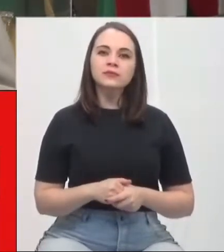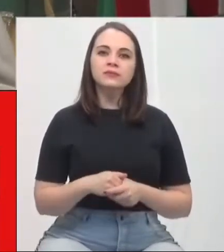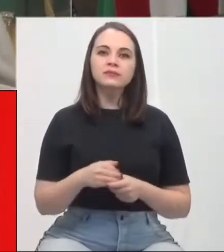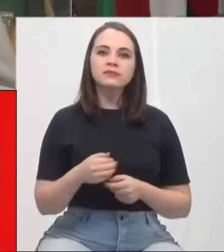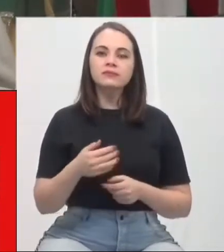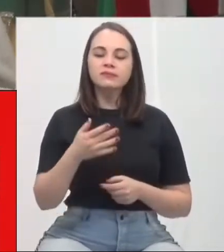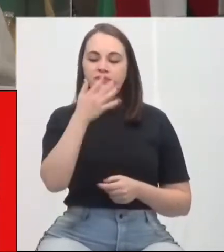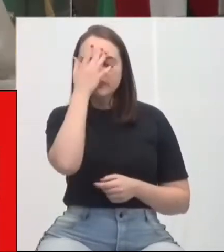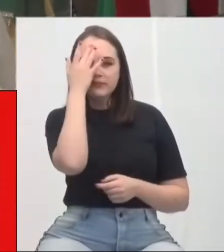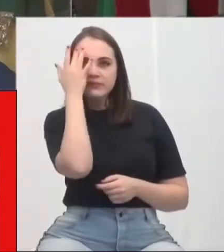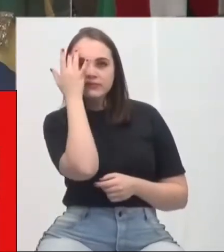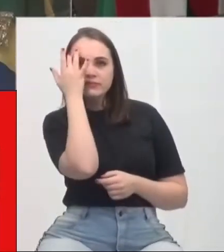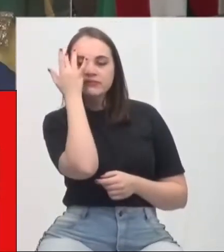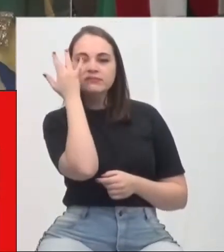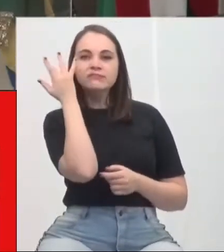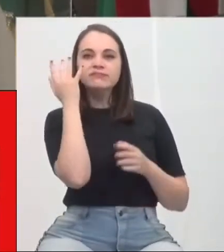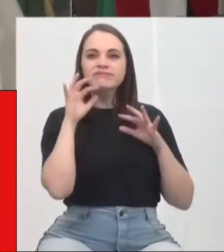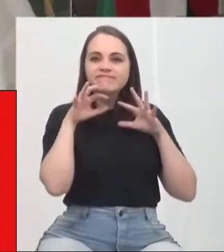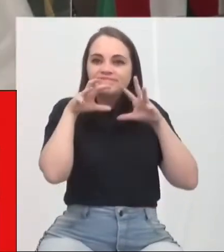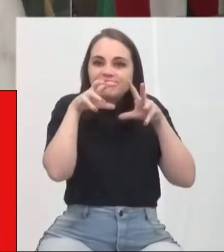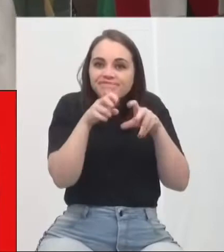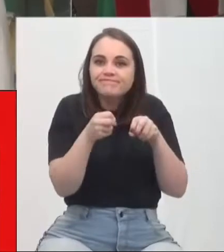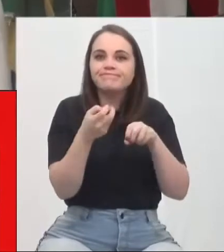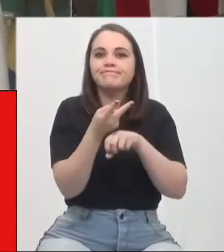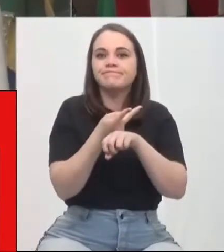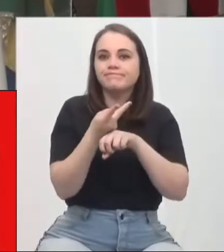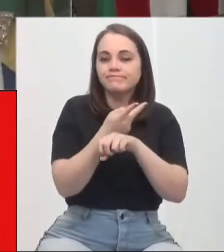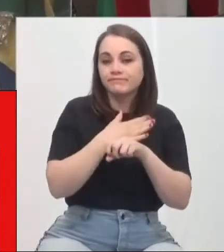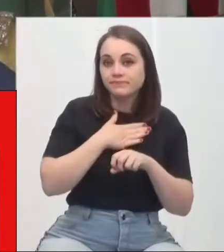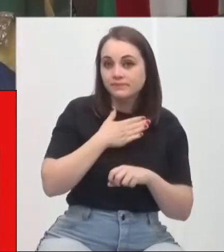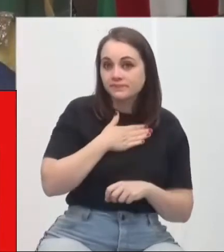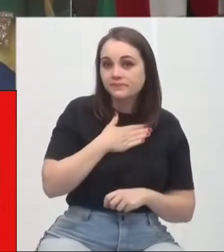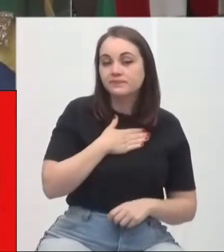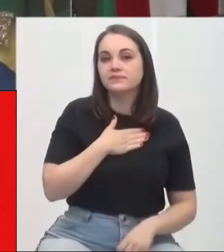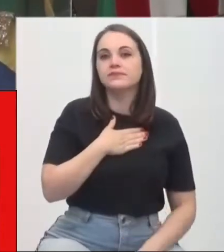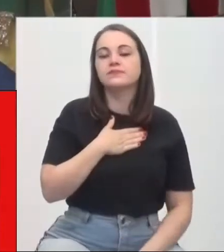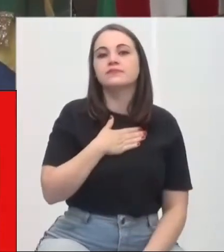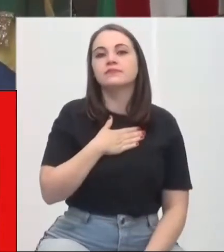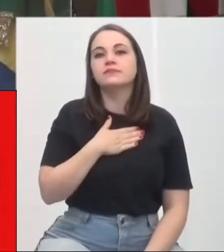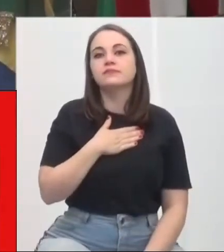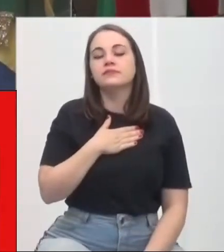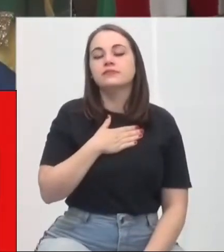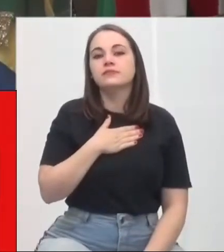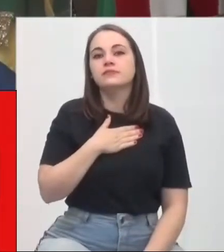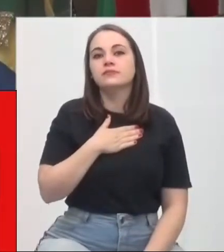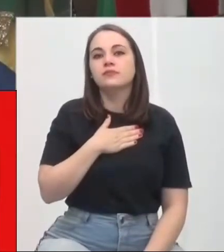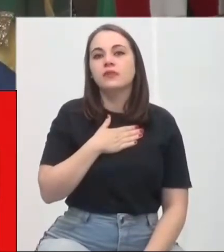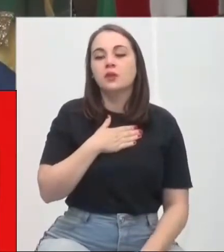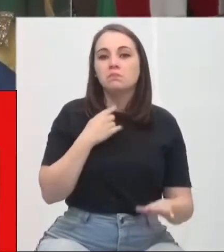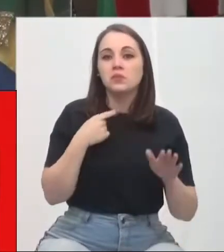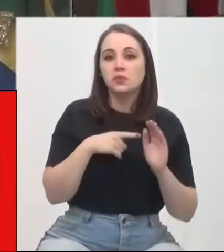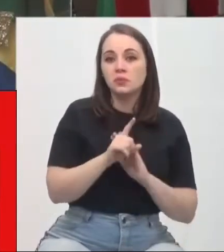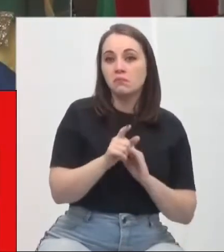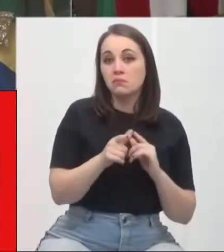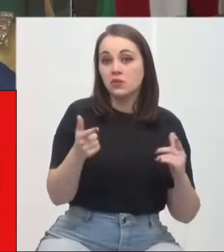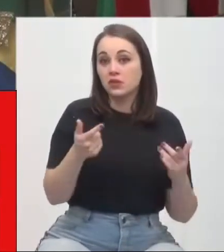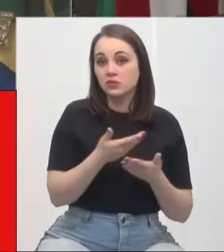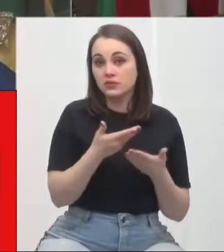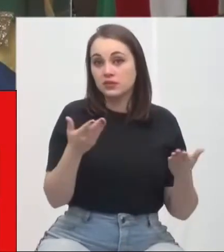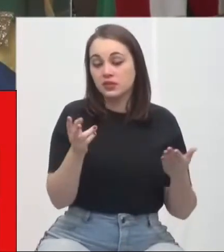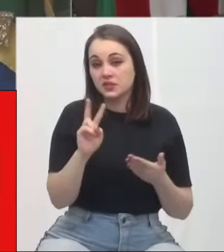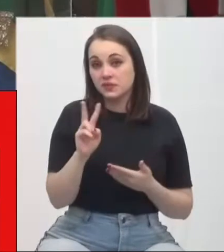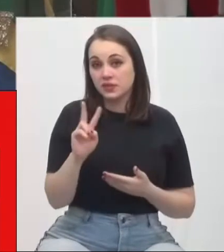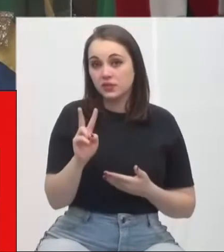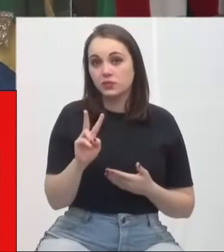procurado por conselheiros do Criciúma Esporte Clube e fiz uma consulta também à maioria dos vereadores, quase